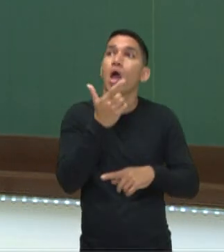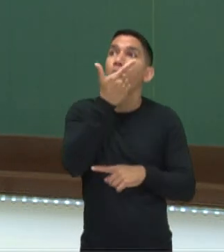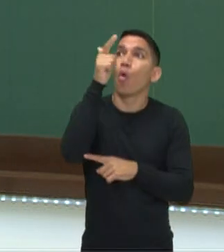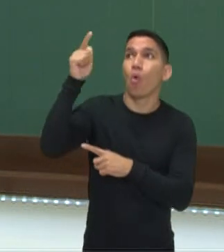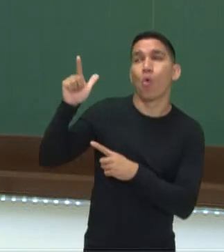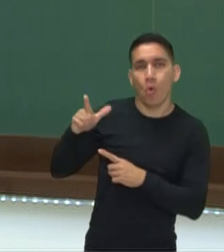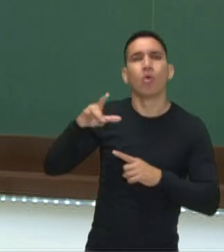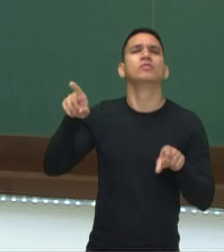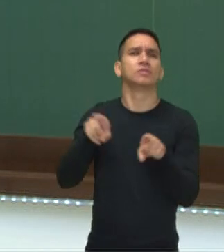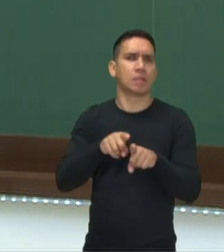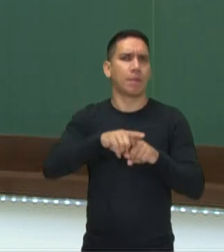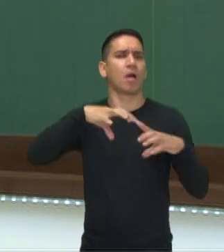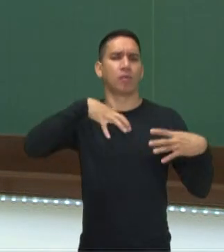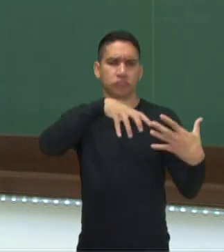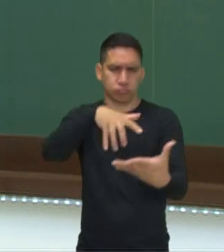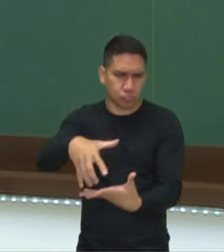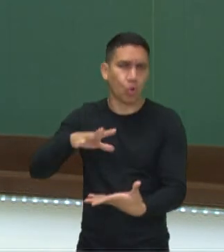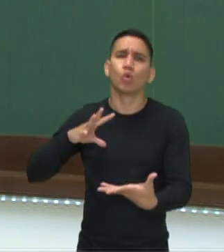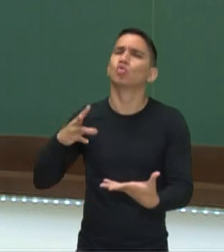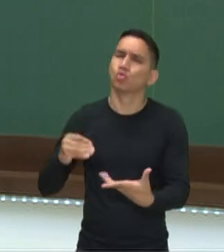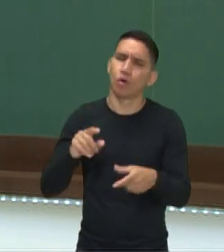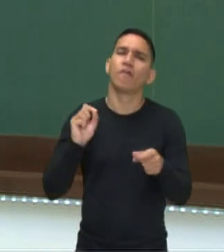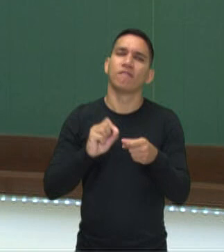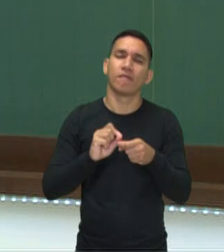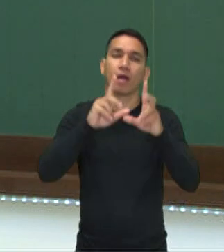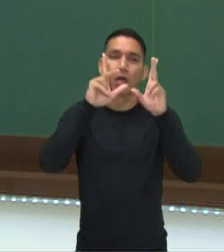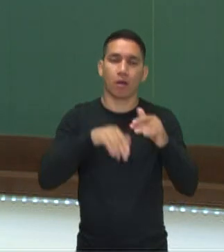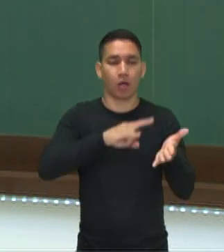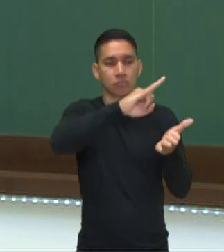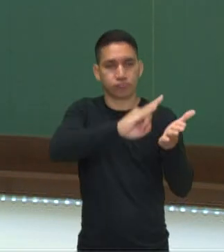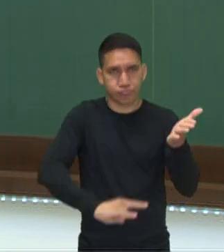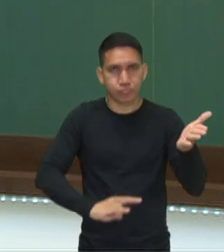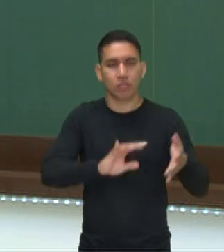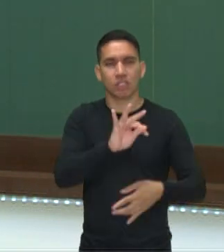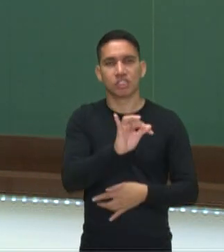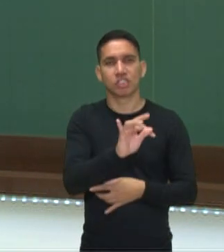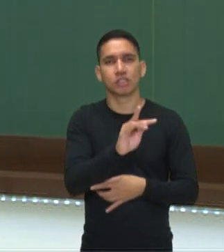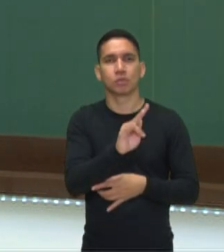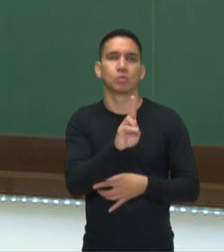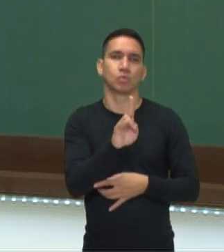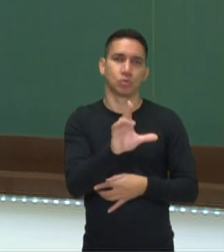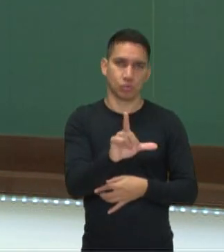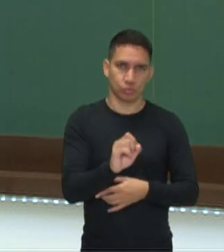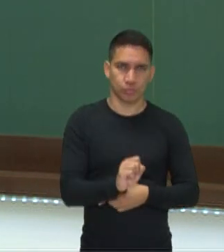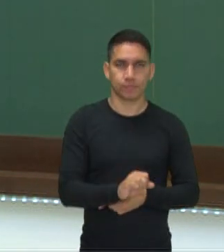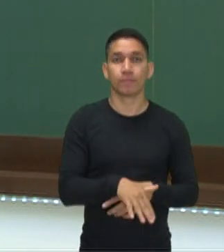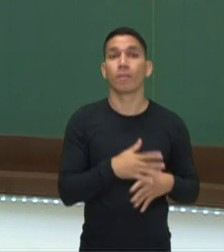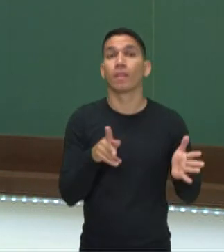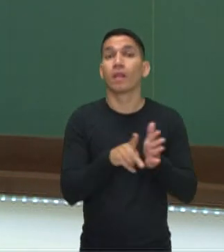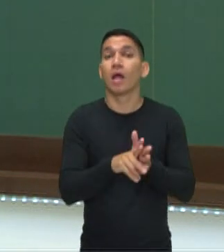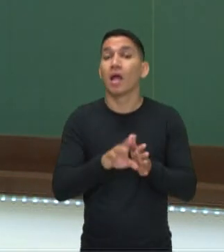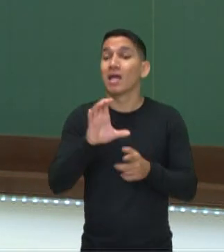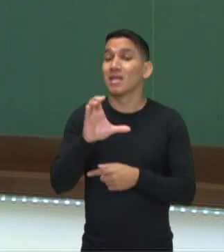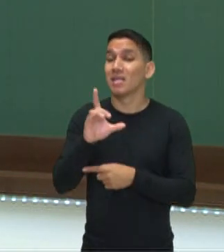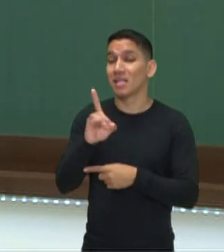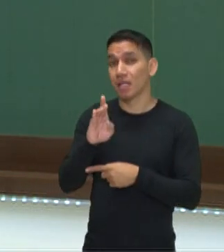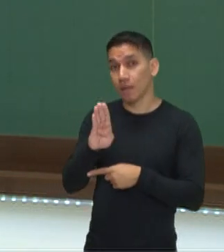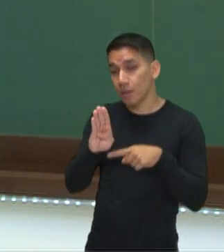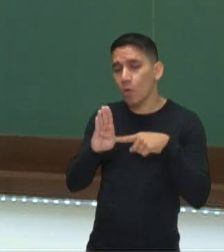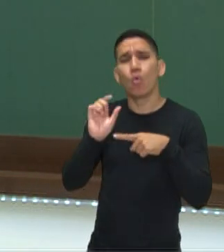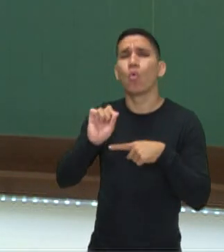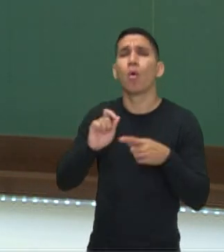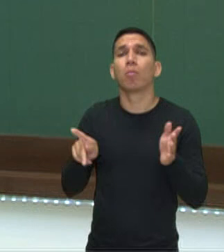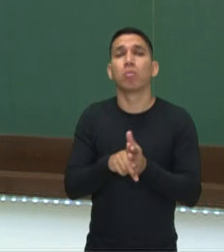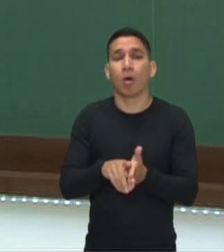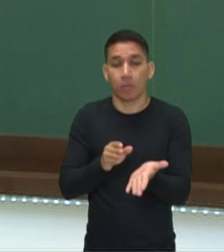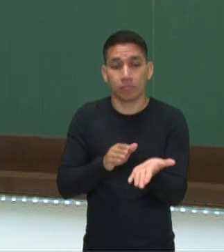no mundo inteiro também fazem a emissão desses títulos. No caso dos CDBs, quem emite são exatamente